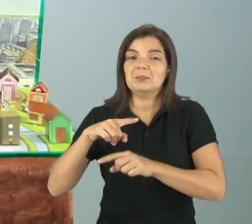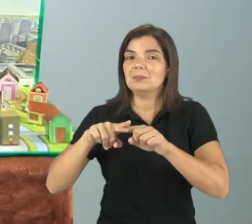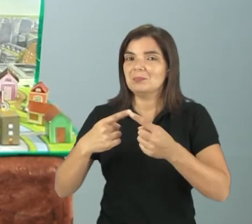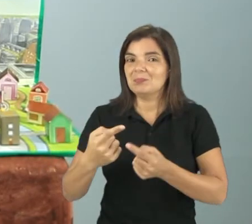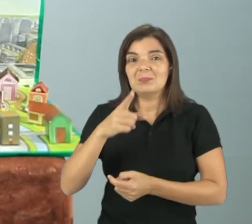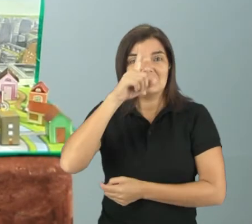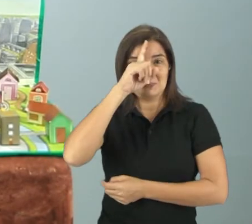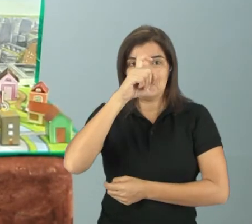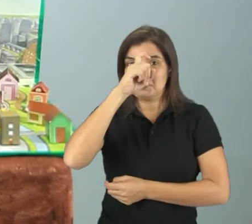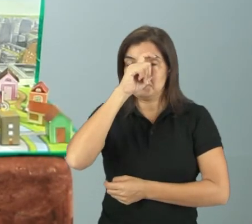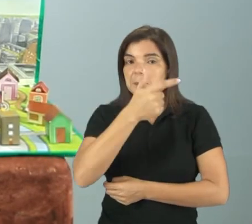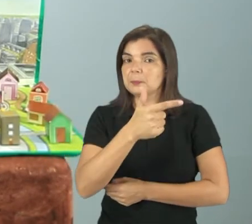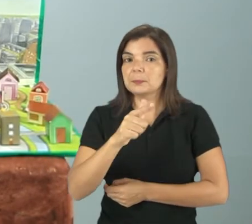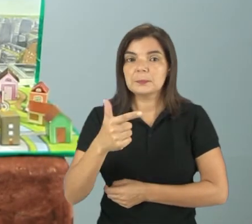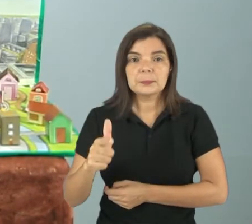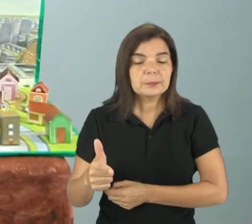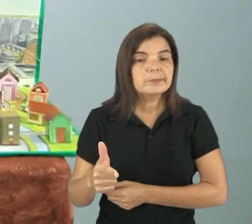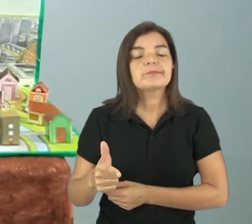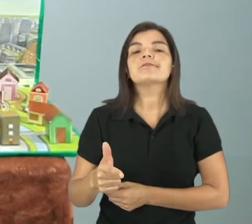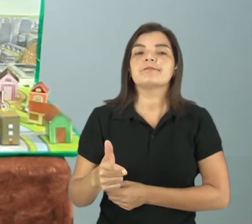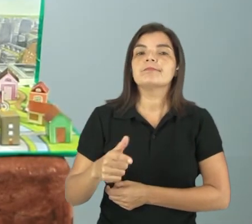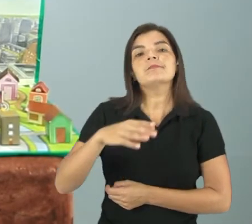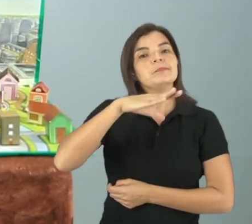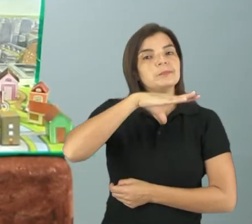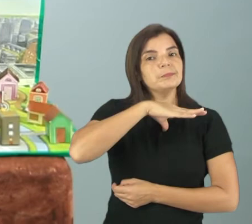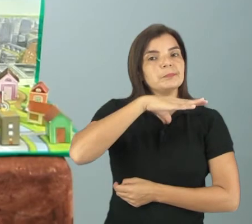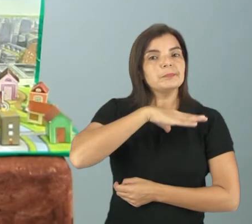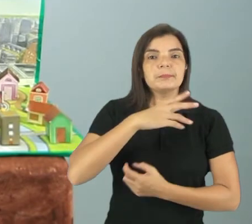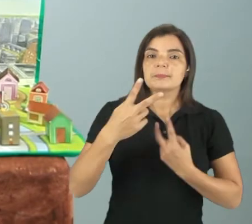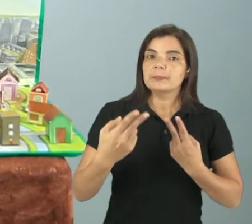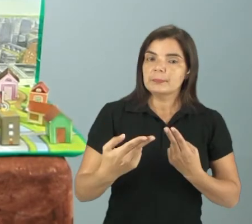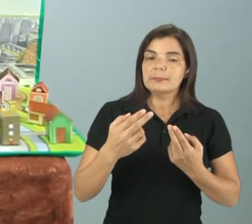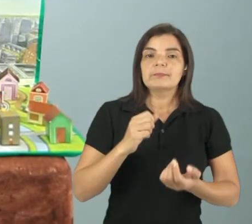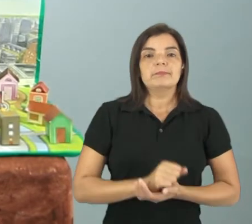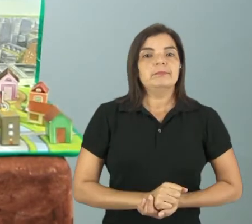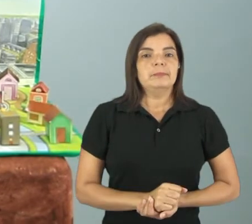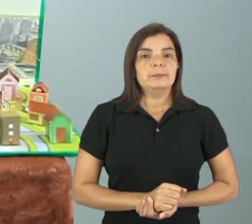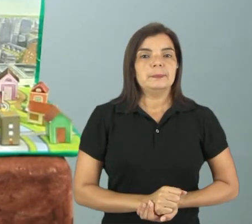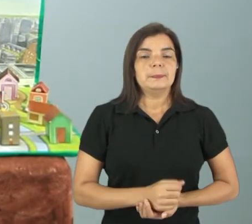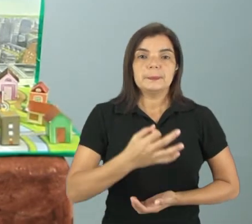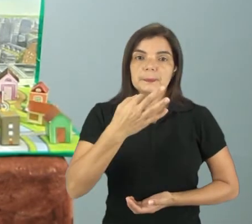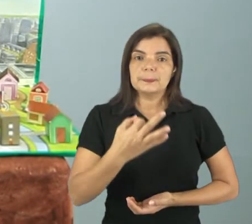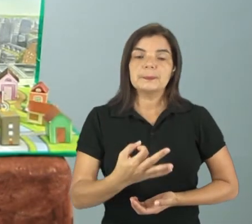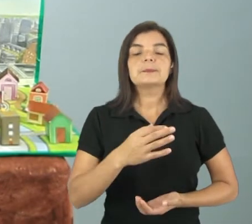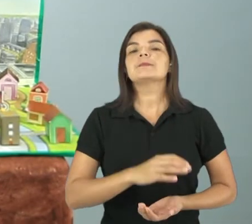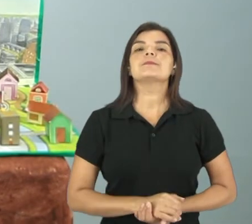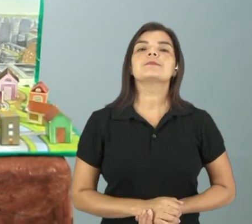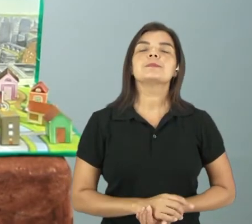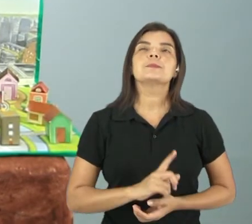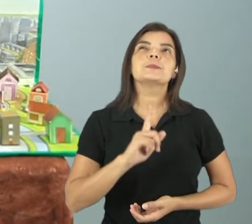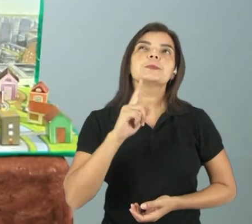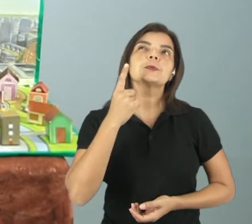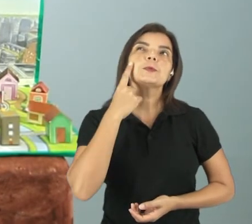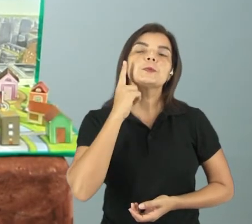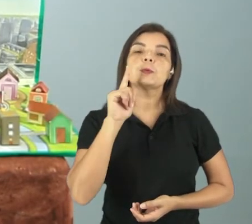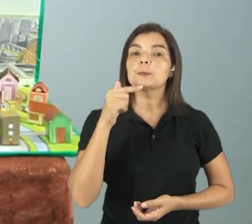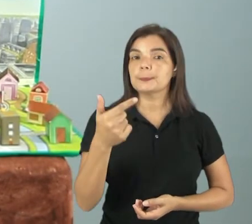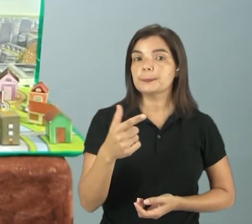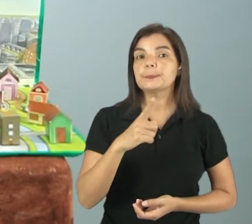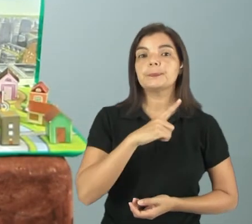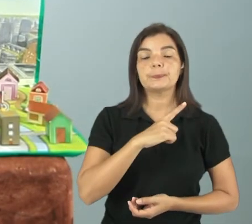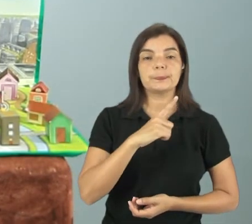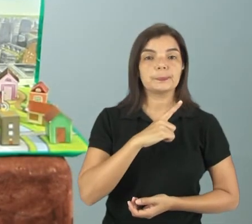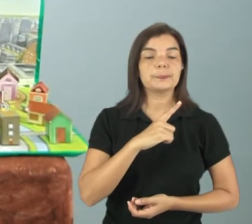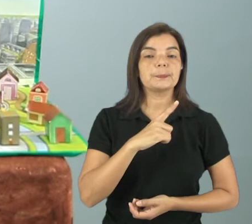não tem hospitais, né, como tem na cidade, na cidade, certinho? Então, deixa eu ver outra coisa, nós